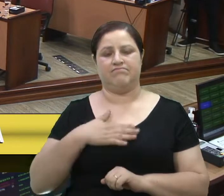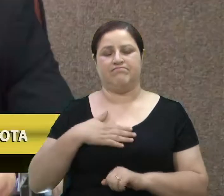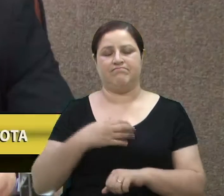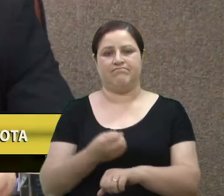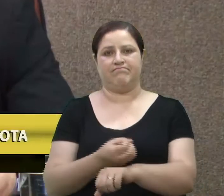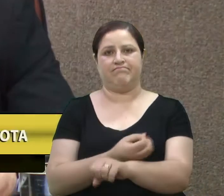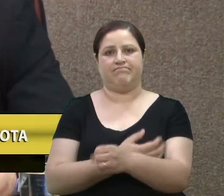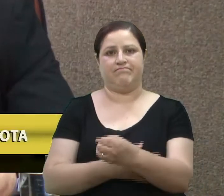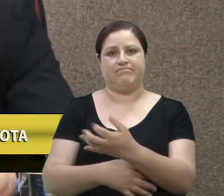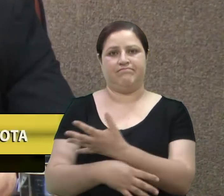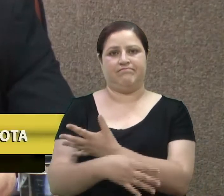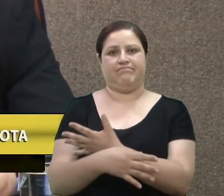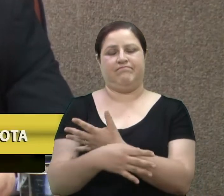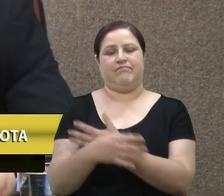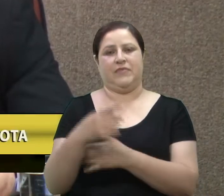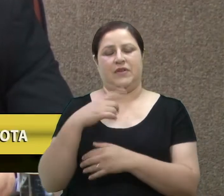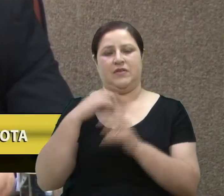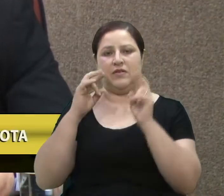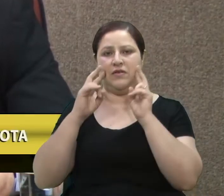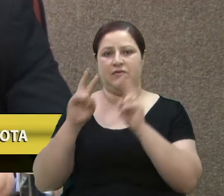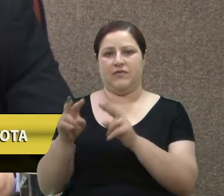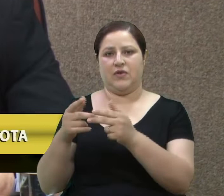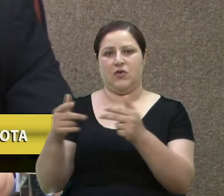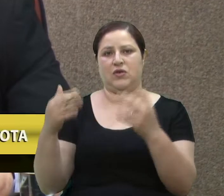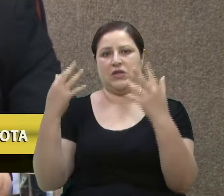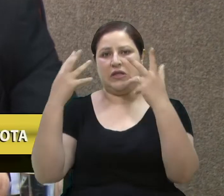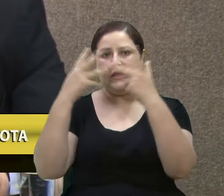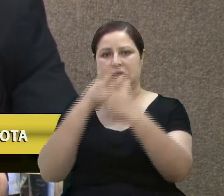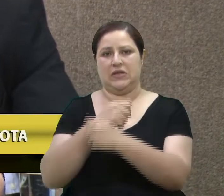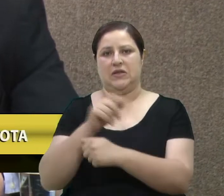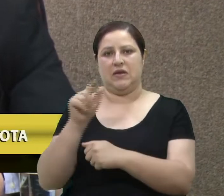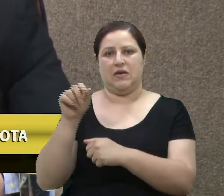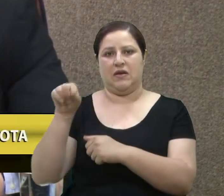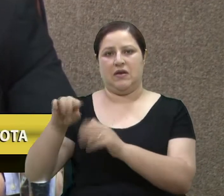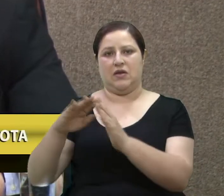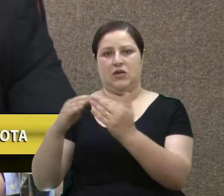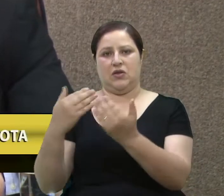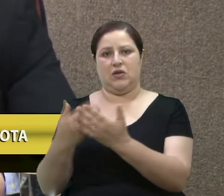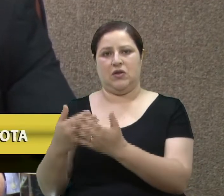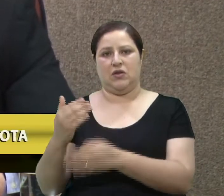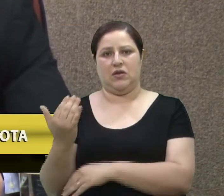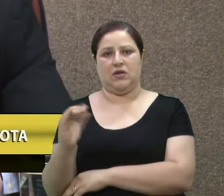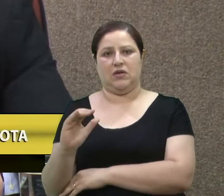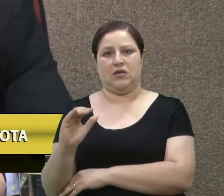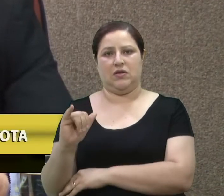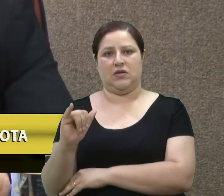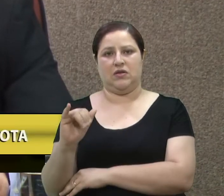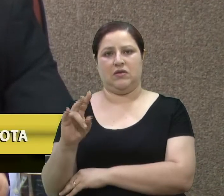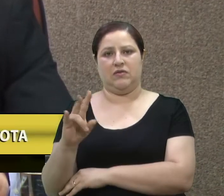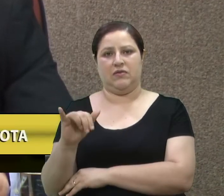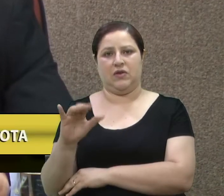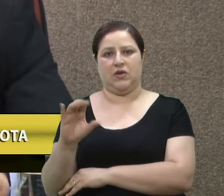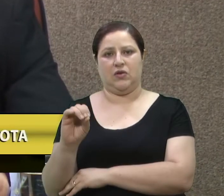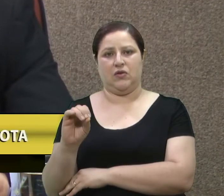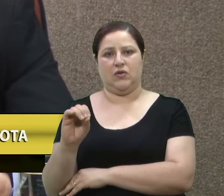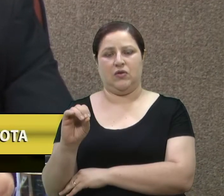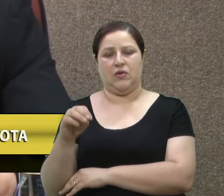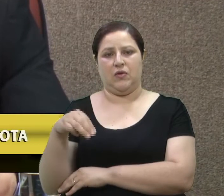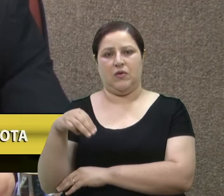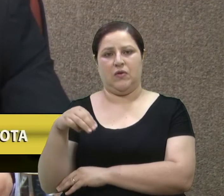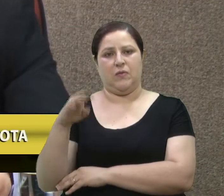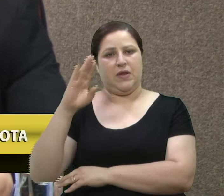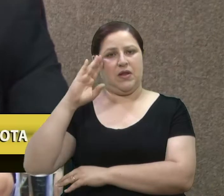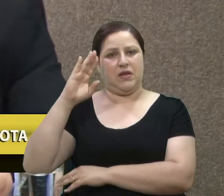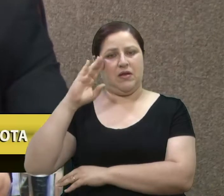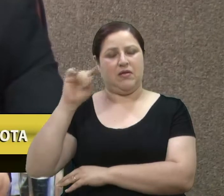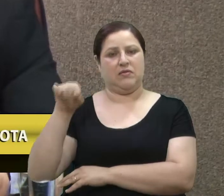uma coisa tão linda como é a Escola Cívico-Militar, que traz de volta aquele respeito. Eu ouço